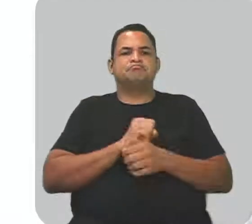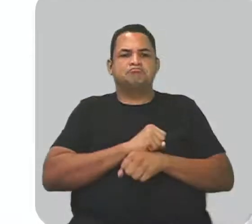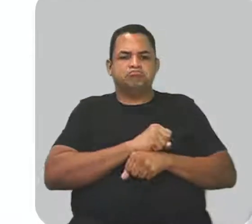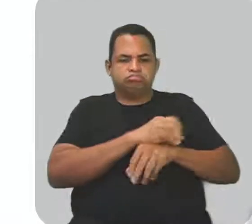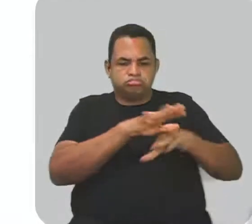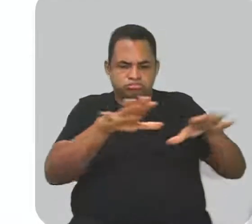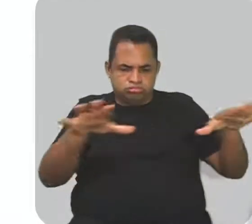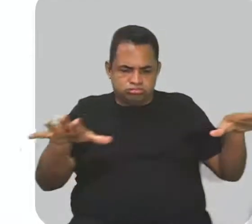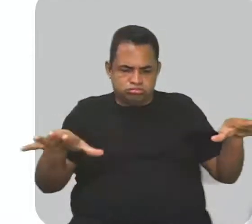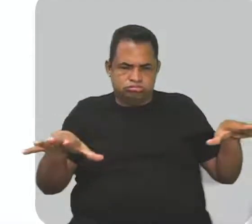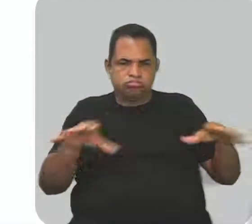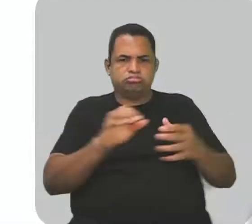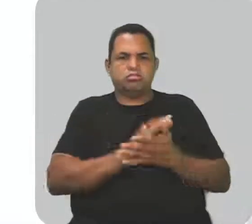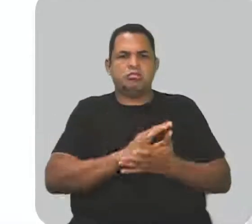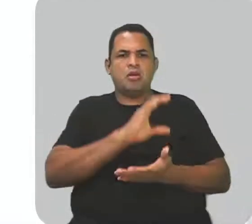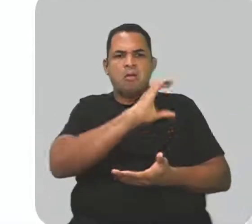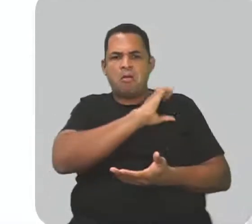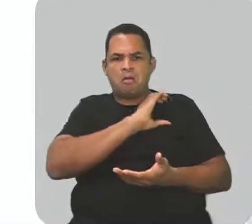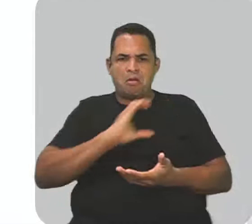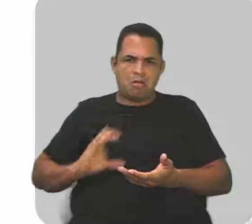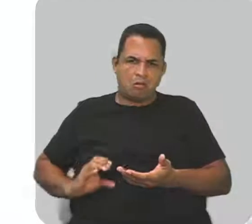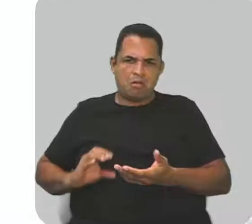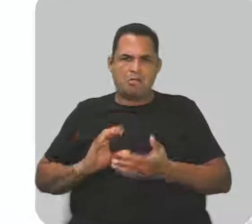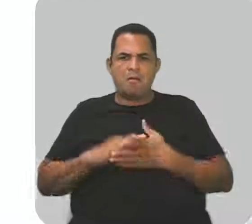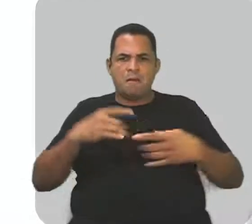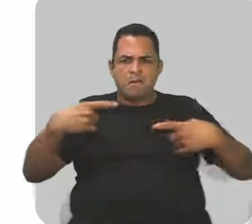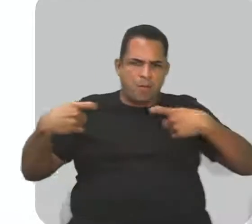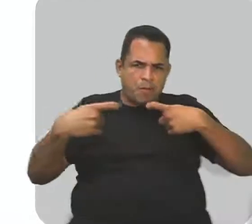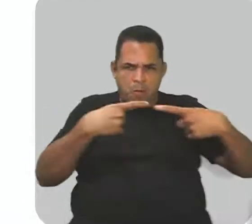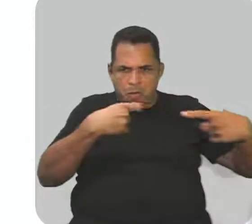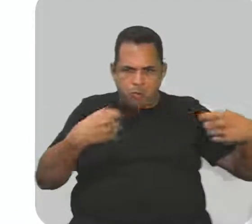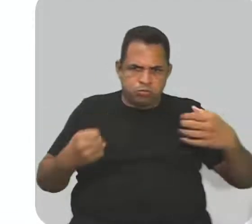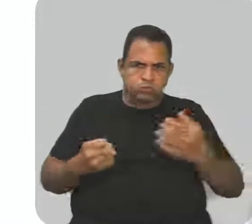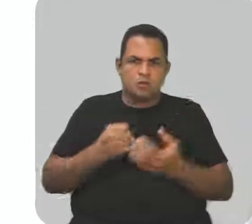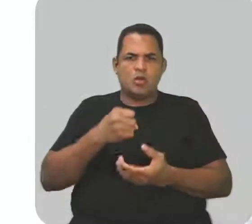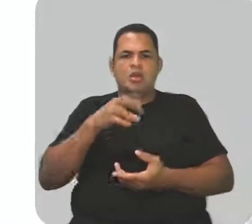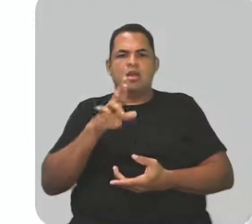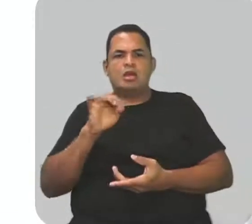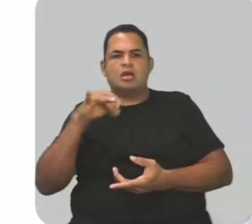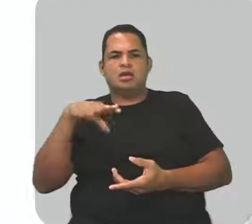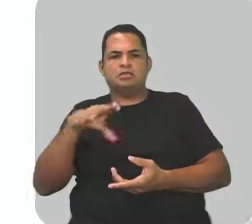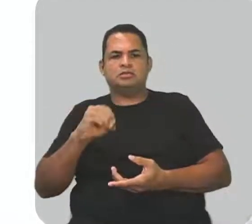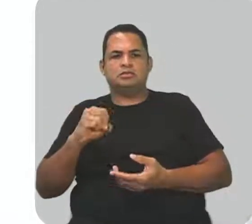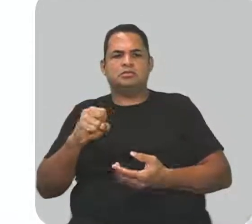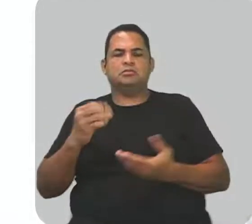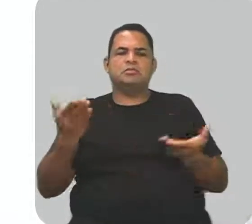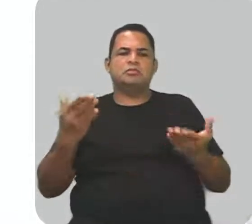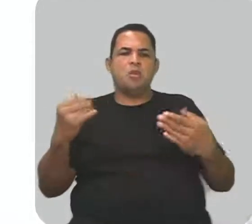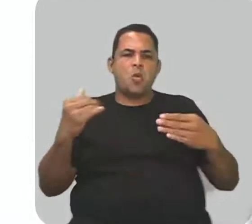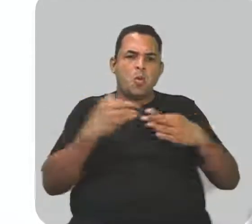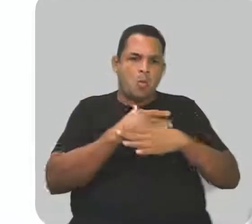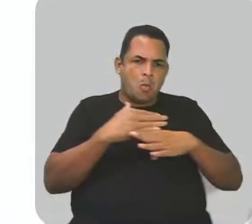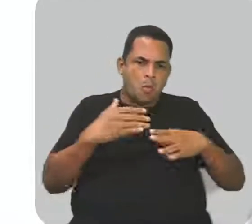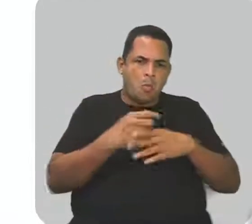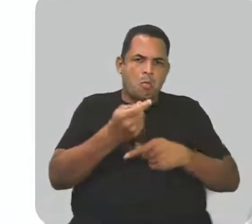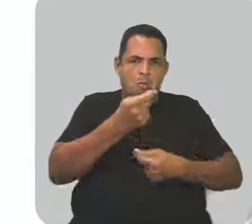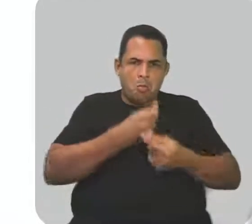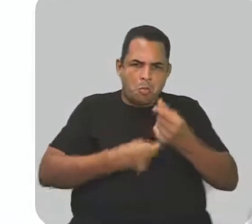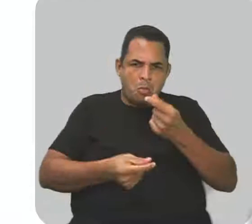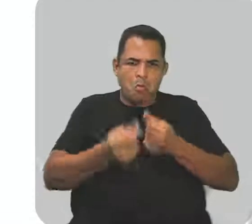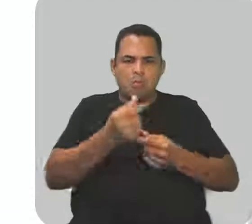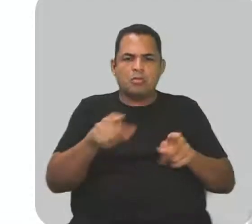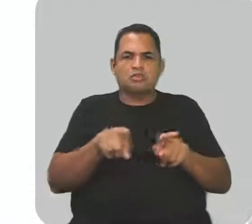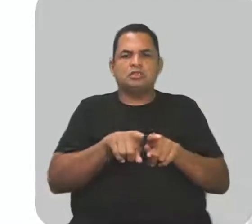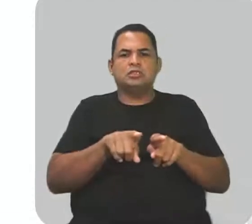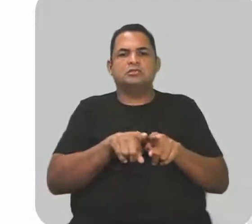expansão do cristianismo, as cruzadas, o renascimento. Aí nós vamos ter esse renascimento urbano e um